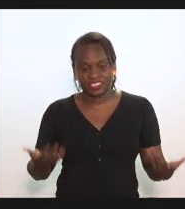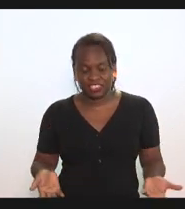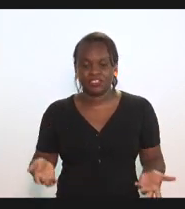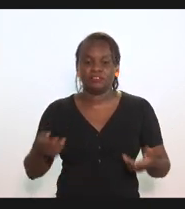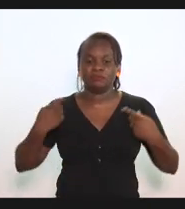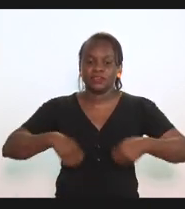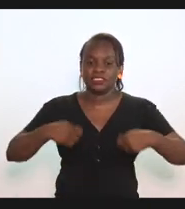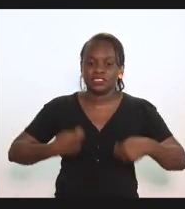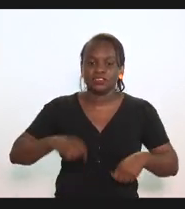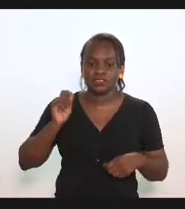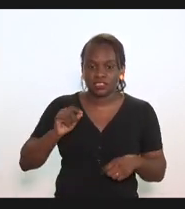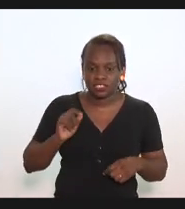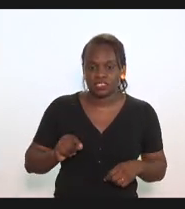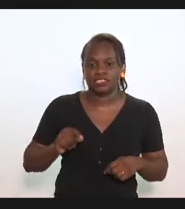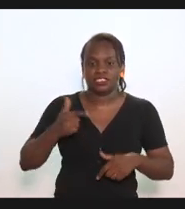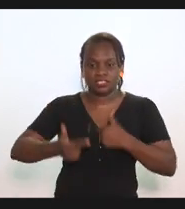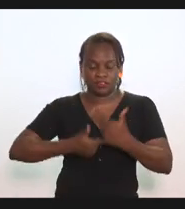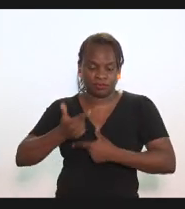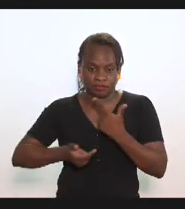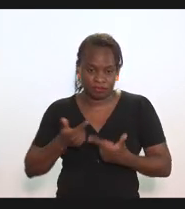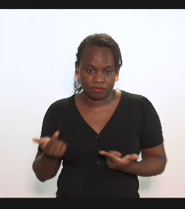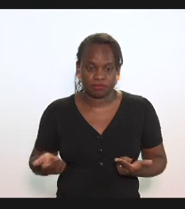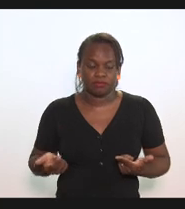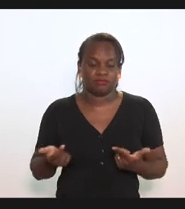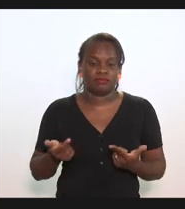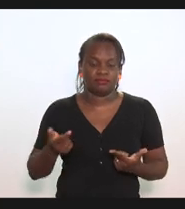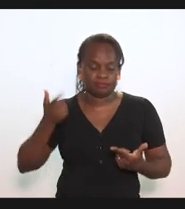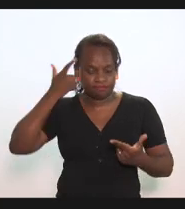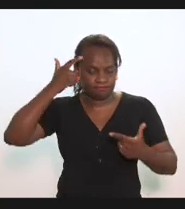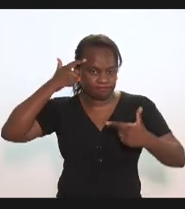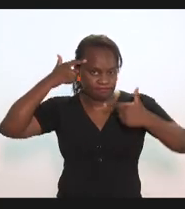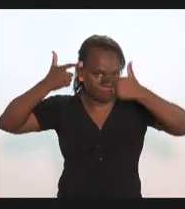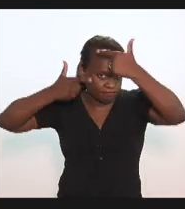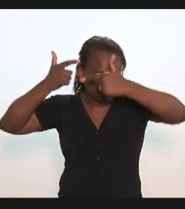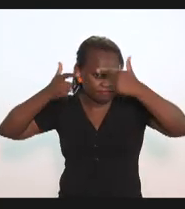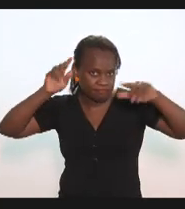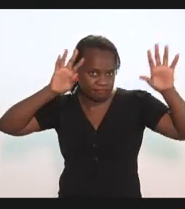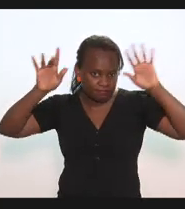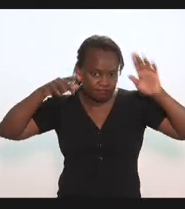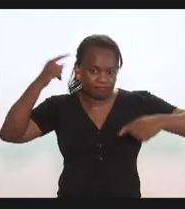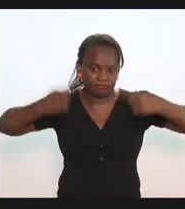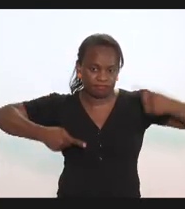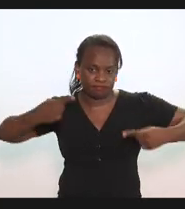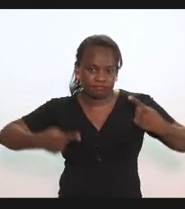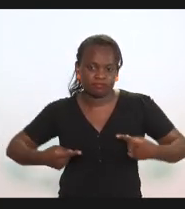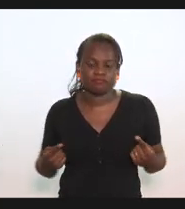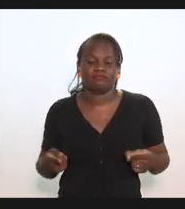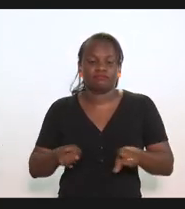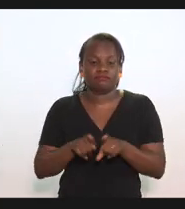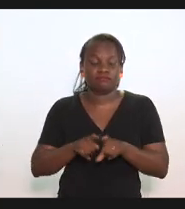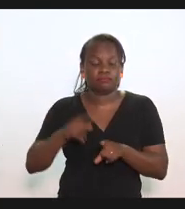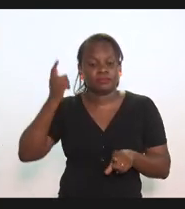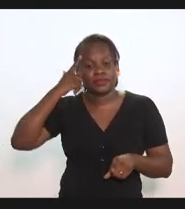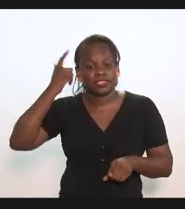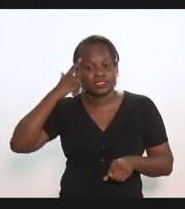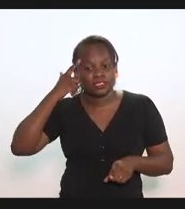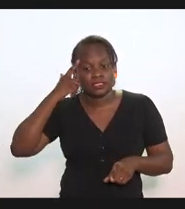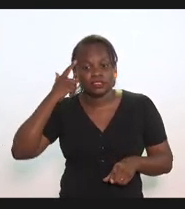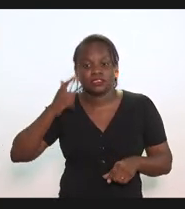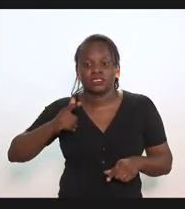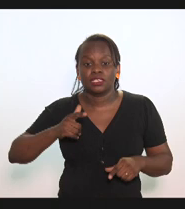preciso de fato a gente está trabalhando com racionalidade com competitividade e pensando na